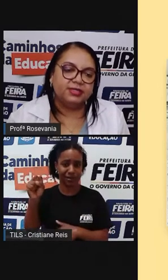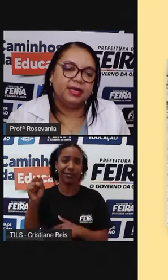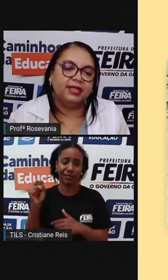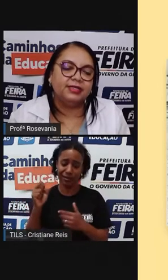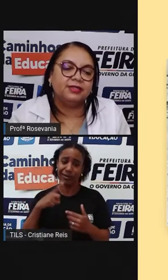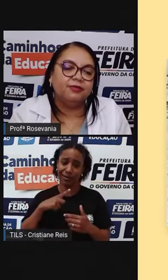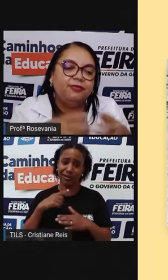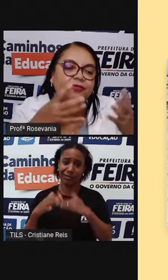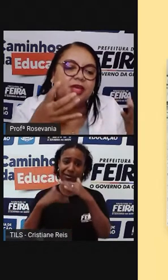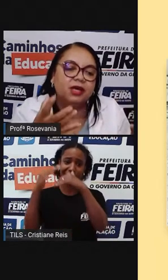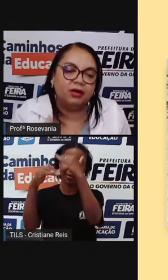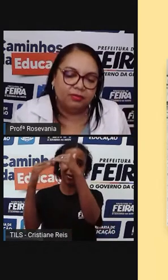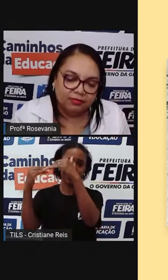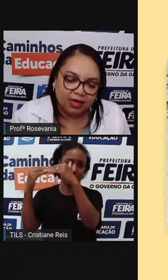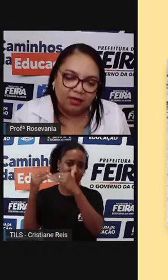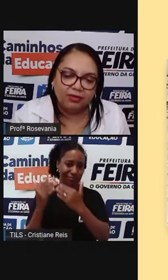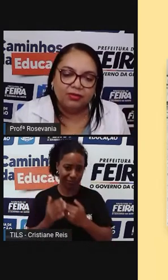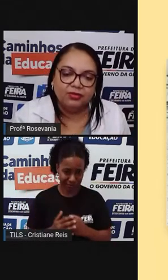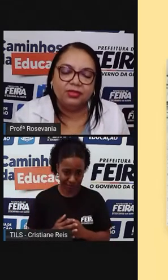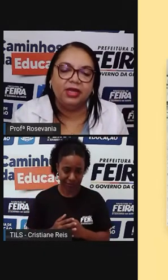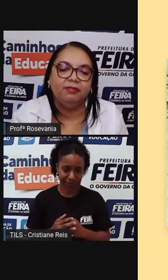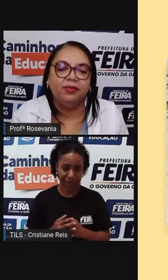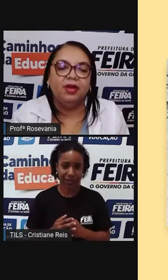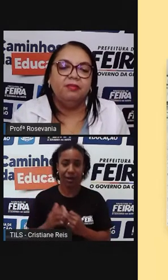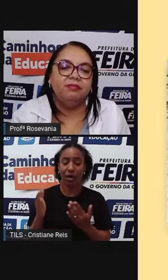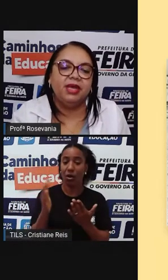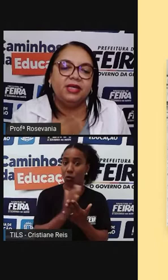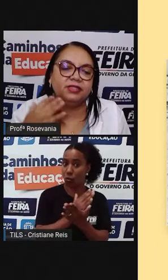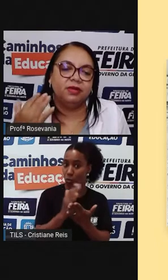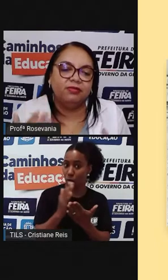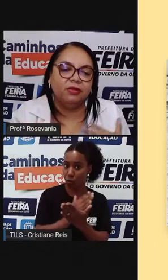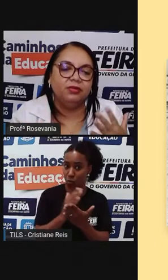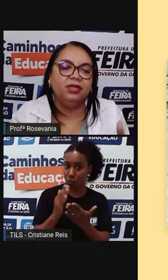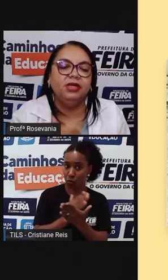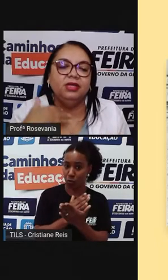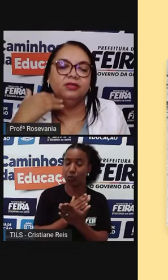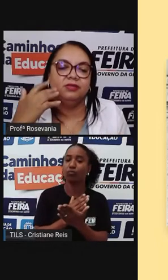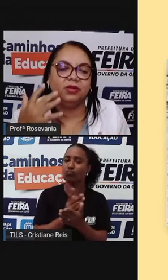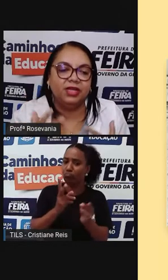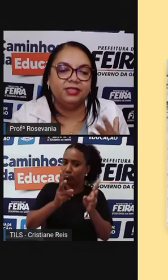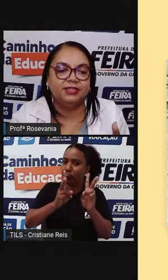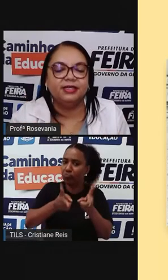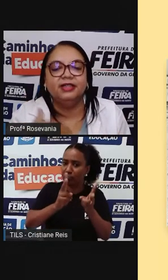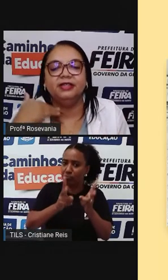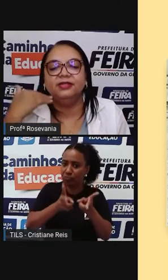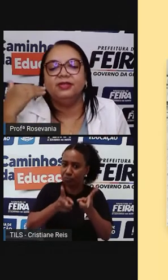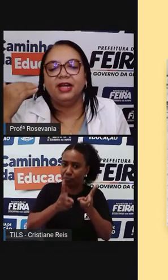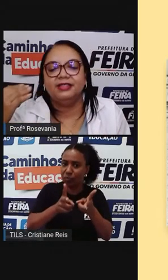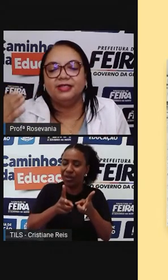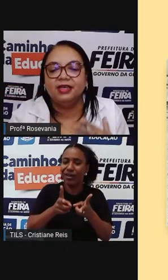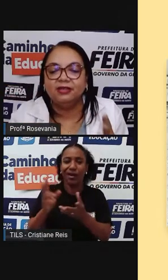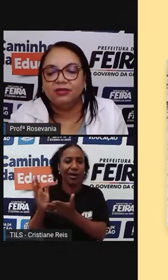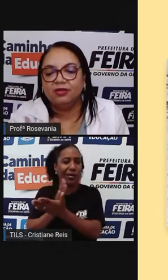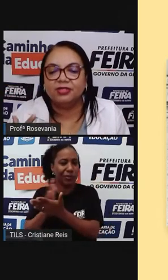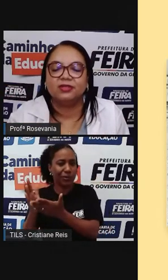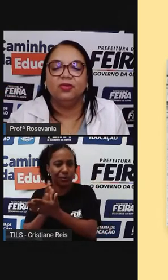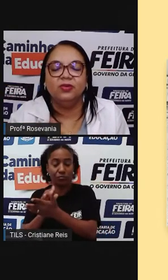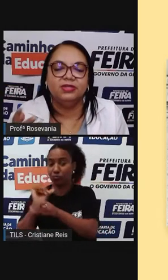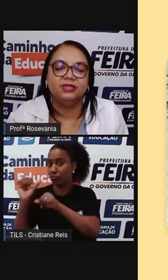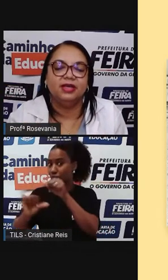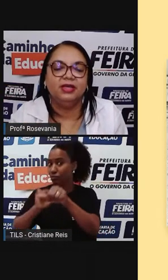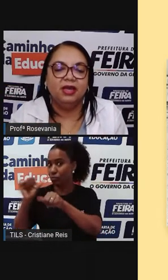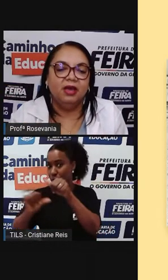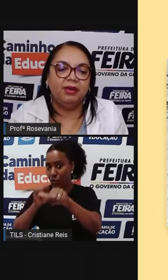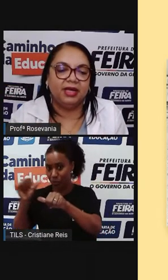coisas, elas ficam ao longo do tempo, mesmo evoluindo, se modernizando, trazendo novas